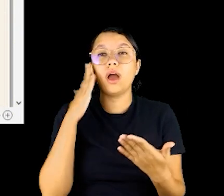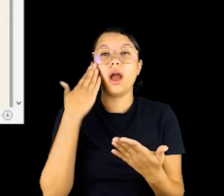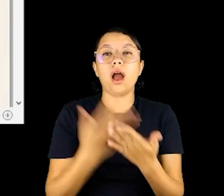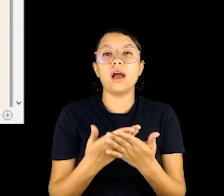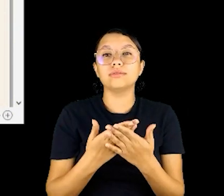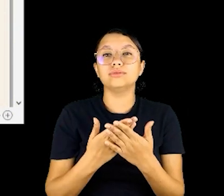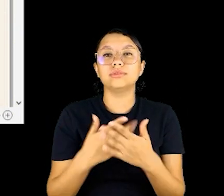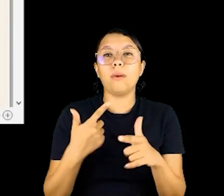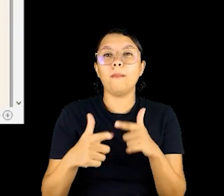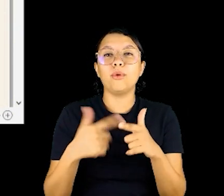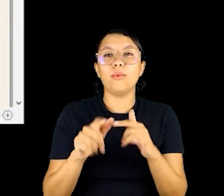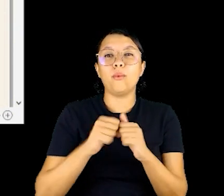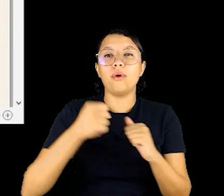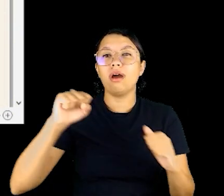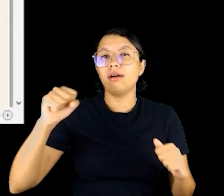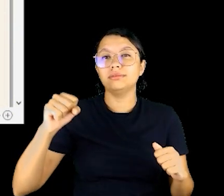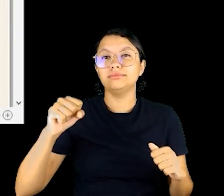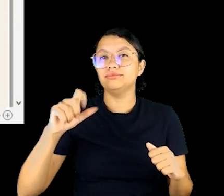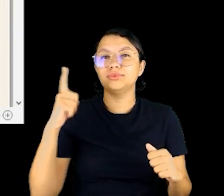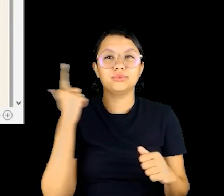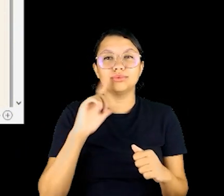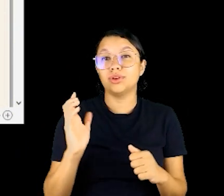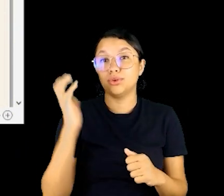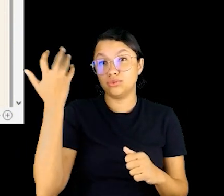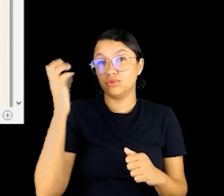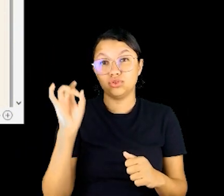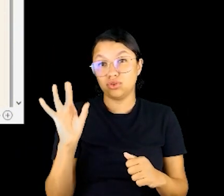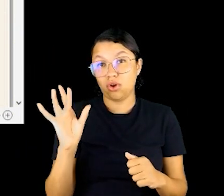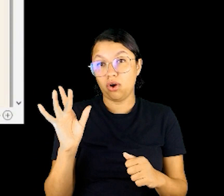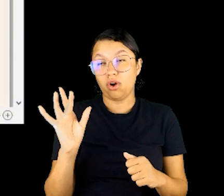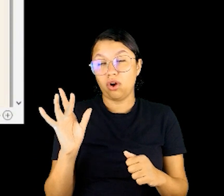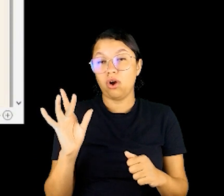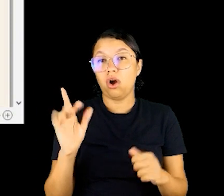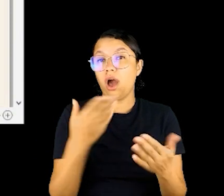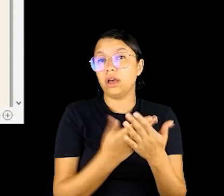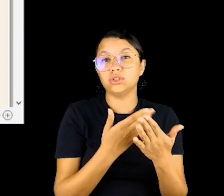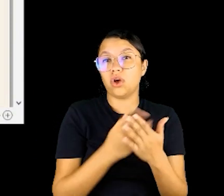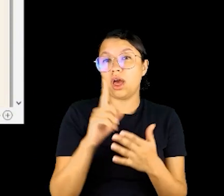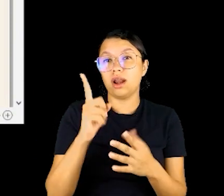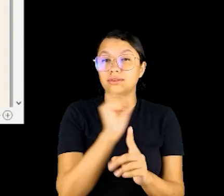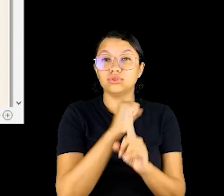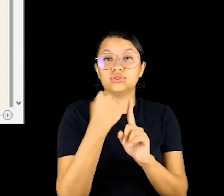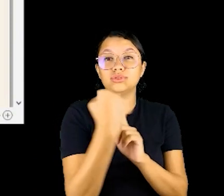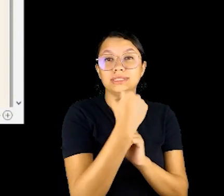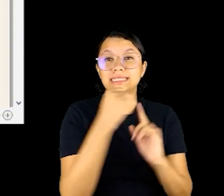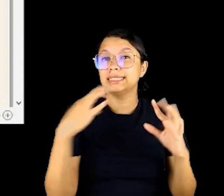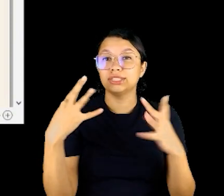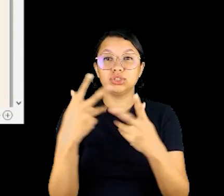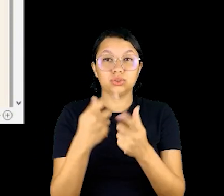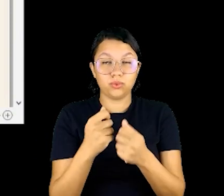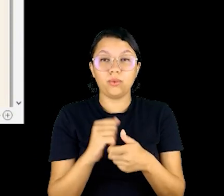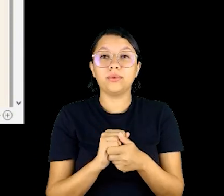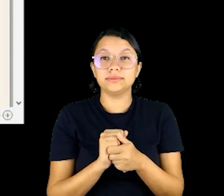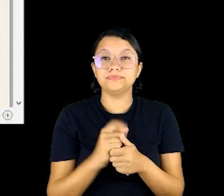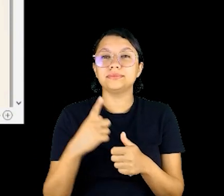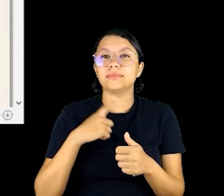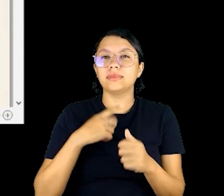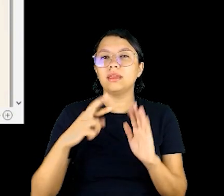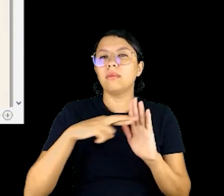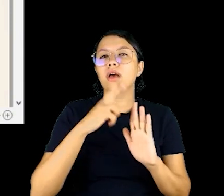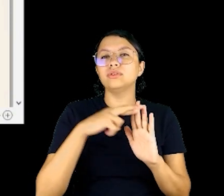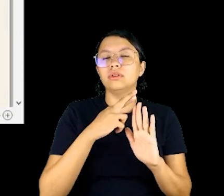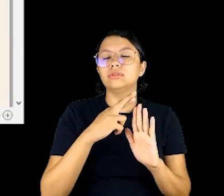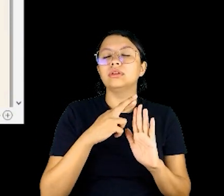grande, que não precisa ser, não deve ser resolvido só pela escola, mas por toda a sociedade, né? Inclusive, tem até